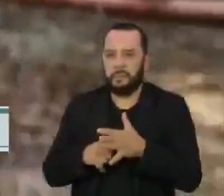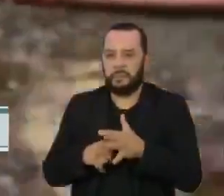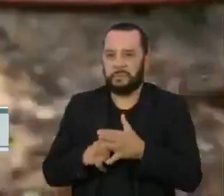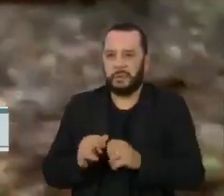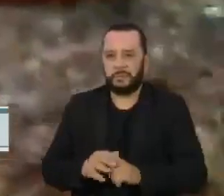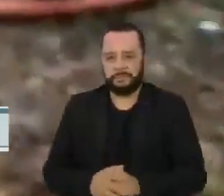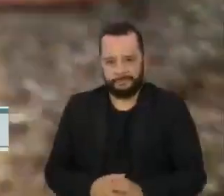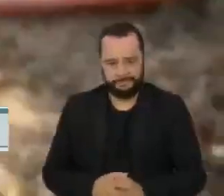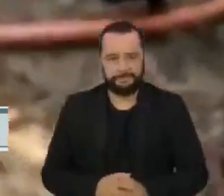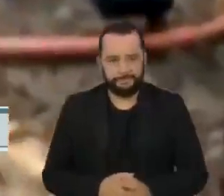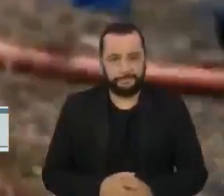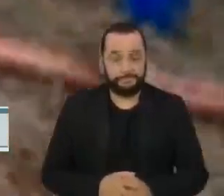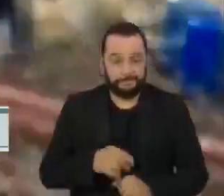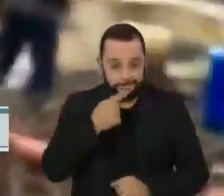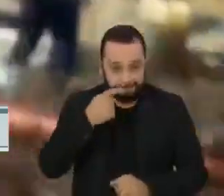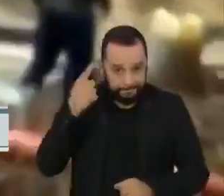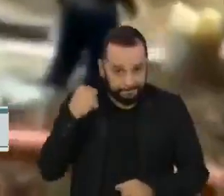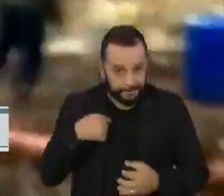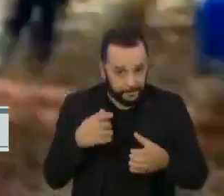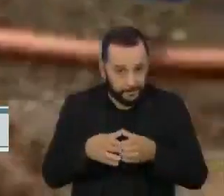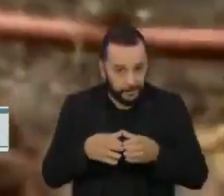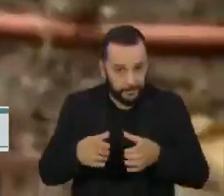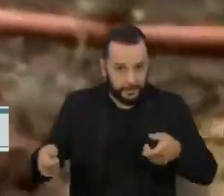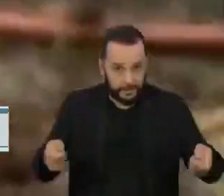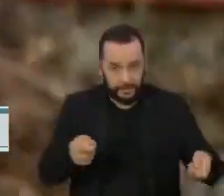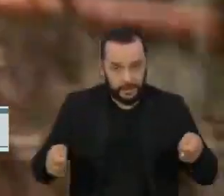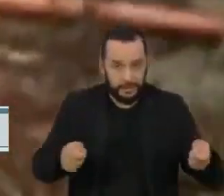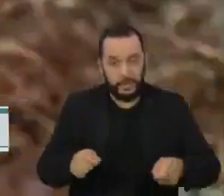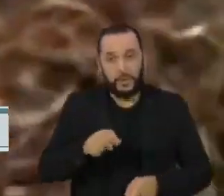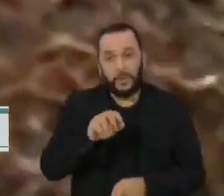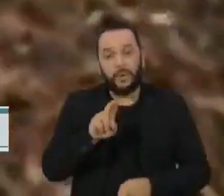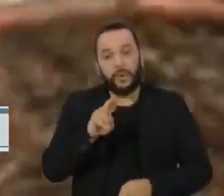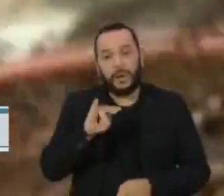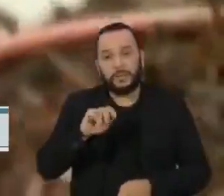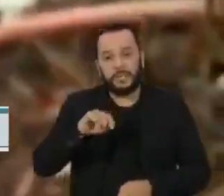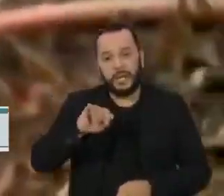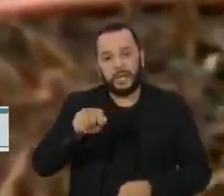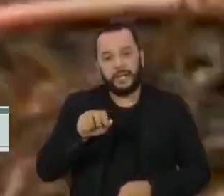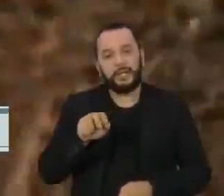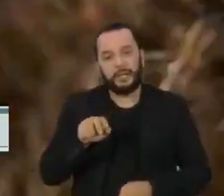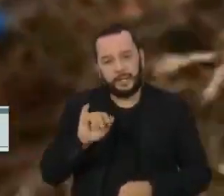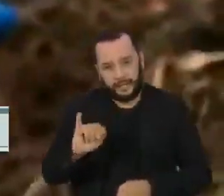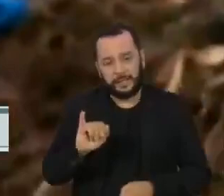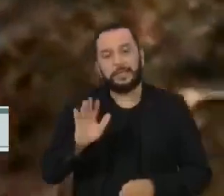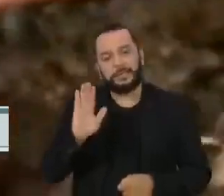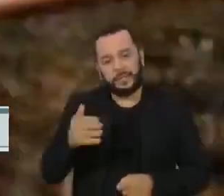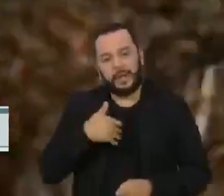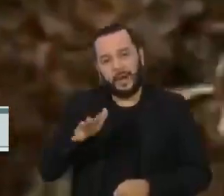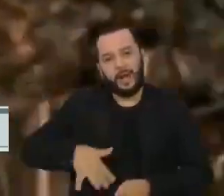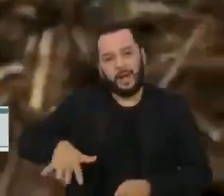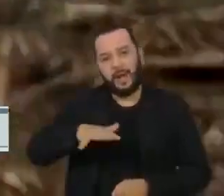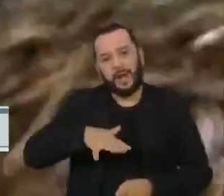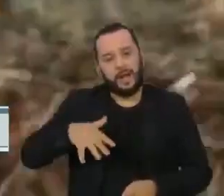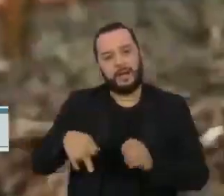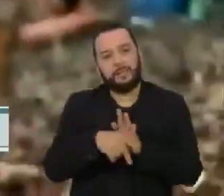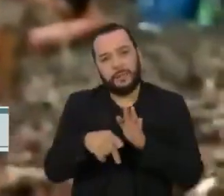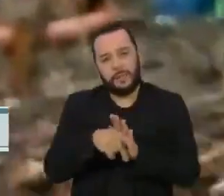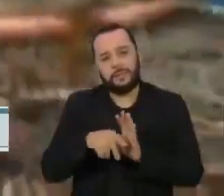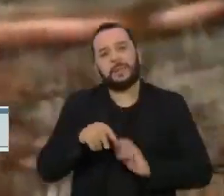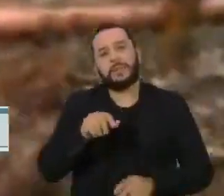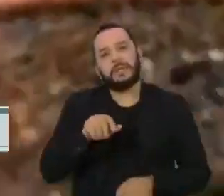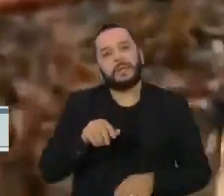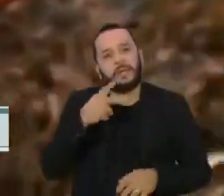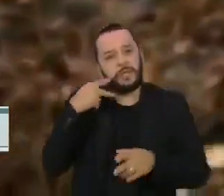Recentemente, os garimpeiros que atuam no rio Mukajaí, dentro da terra Yanomami, divulgaram em redes sociais